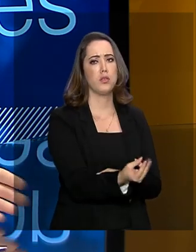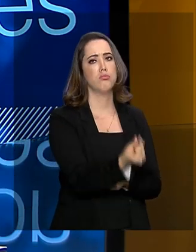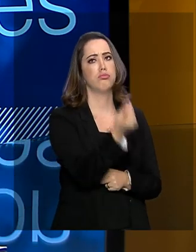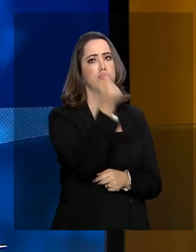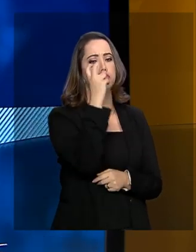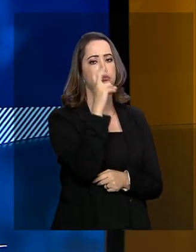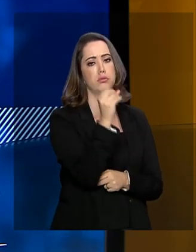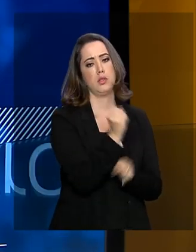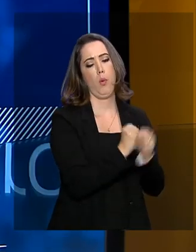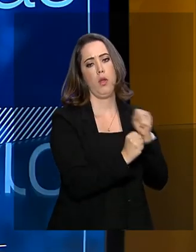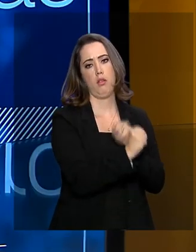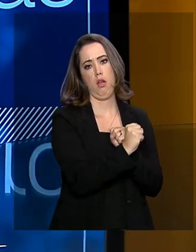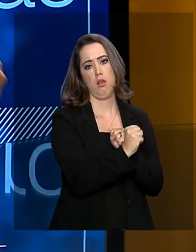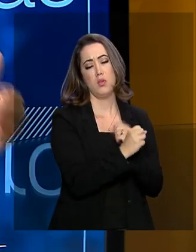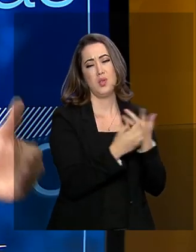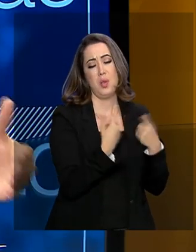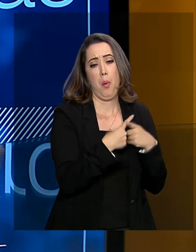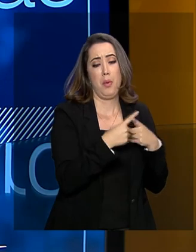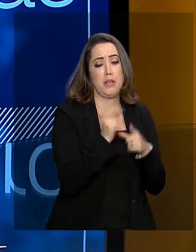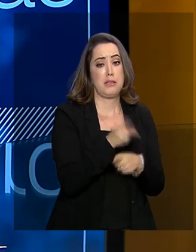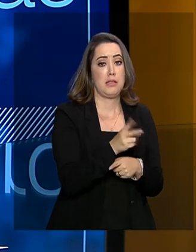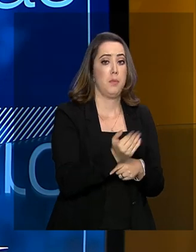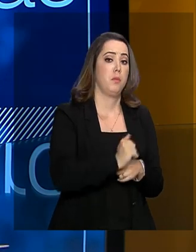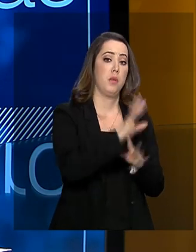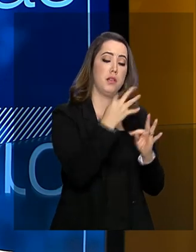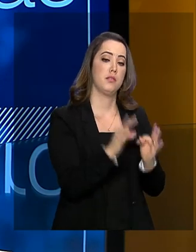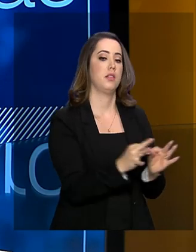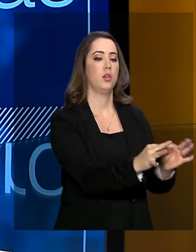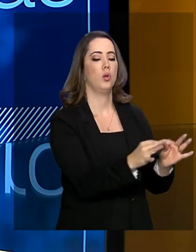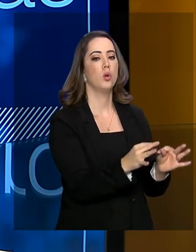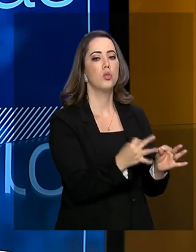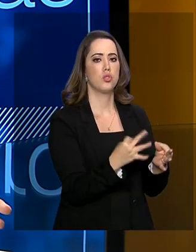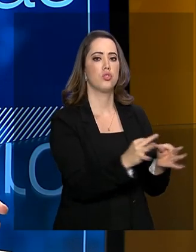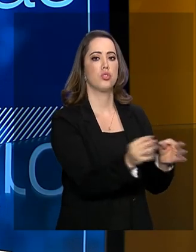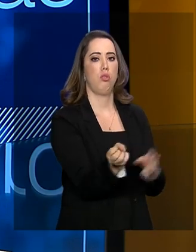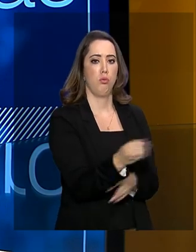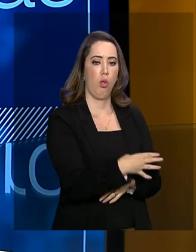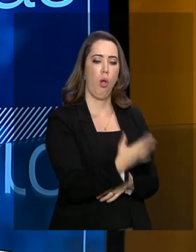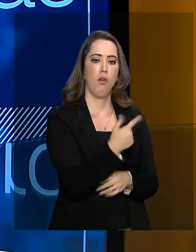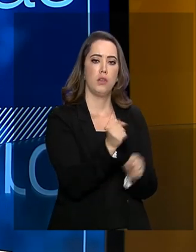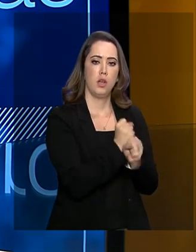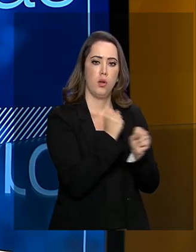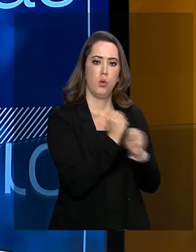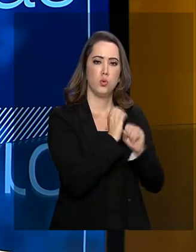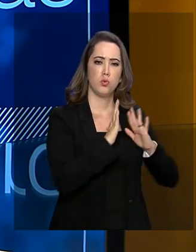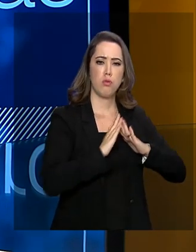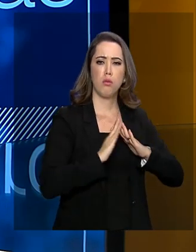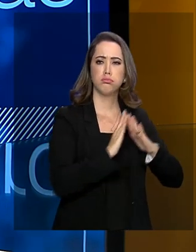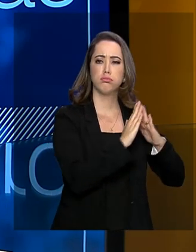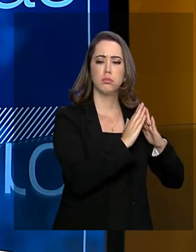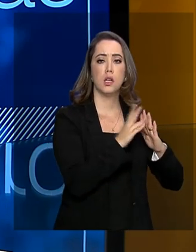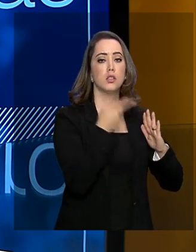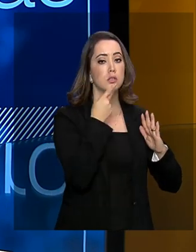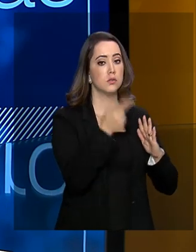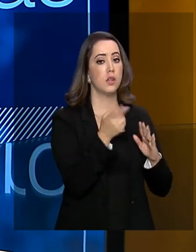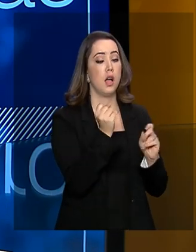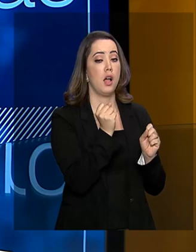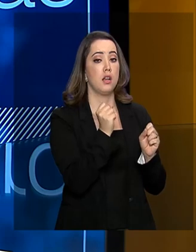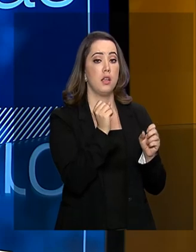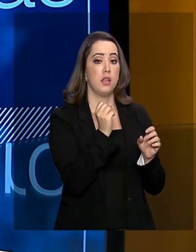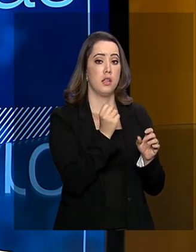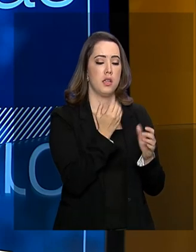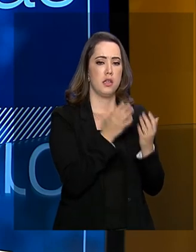exemplo. Cada vez mais usando tecnologia de ponta. Na construção civil, se fala que a mão de obra é